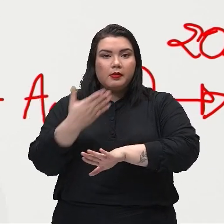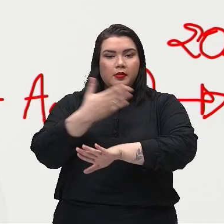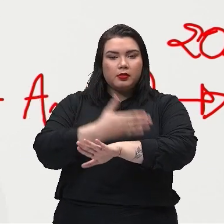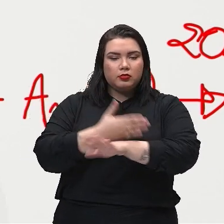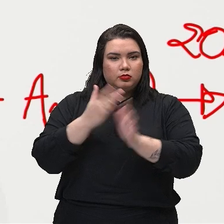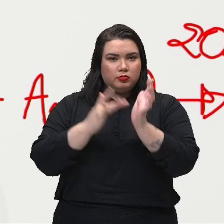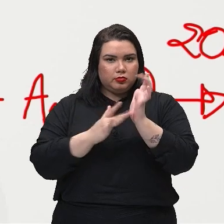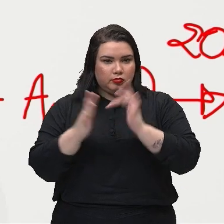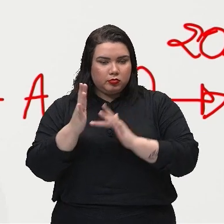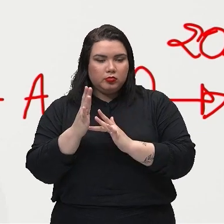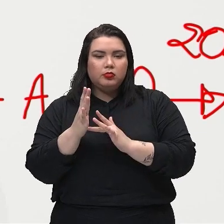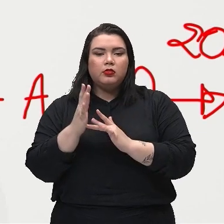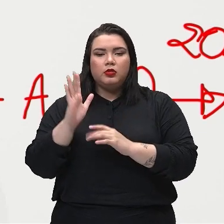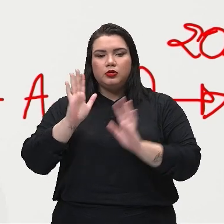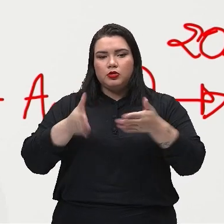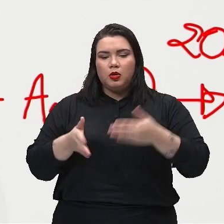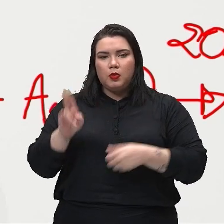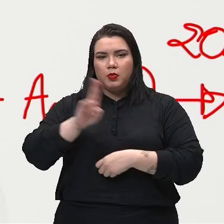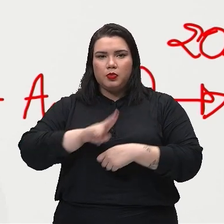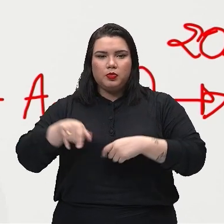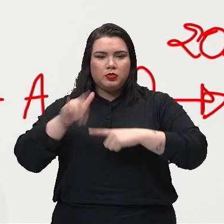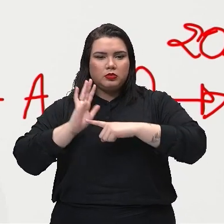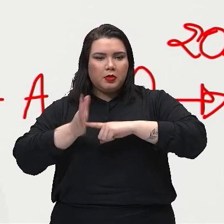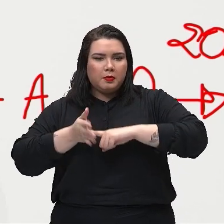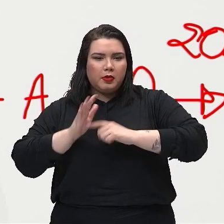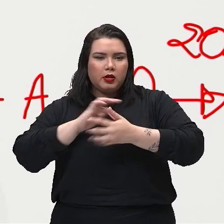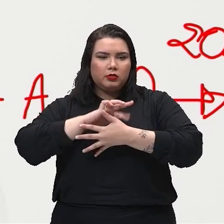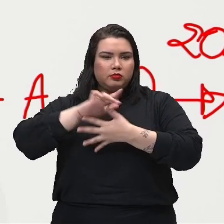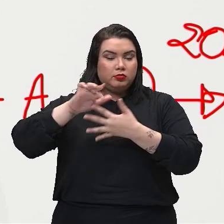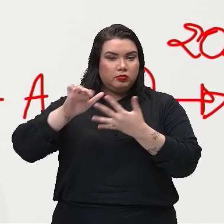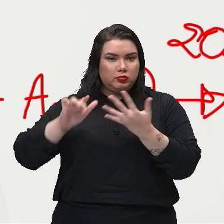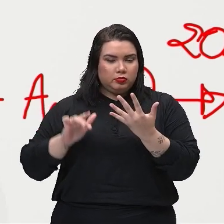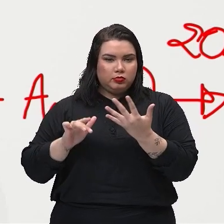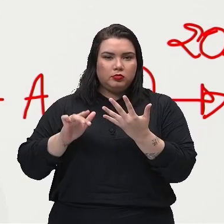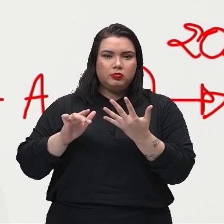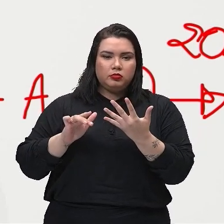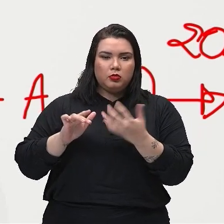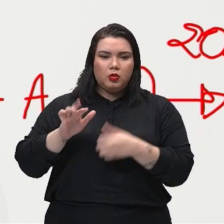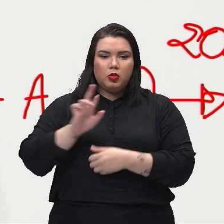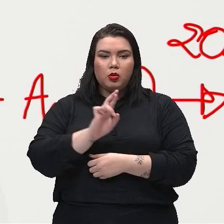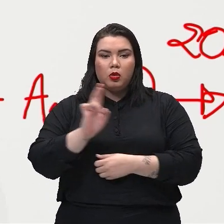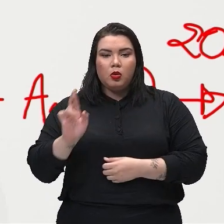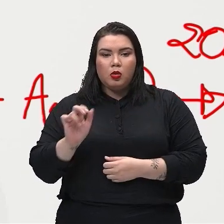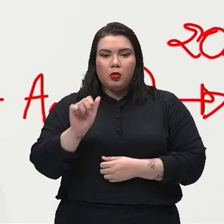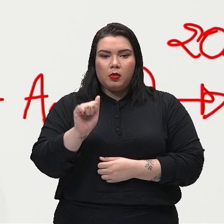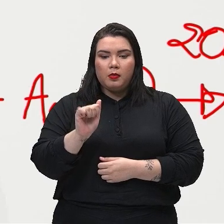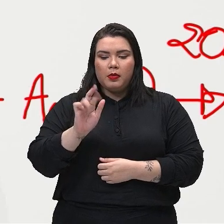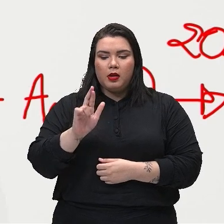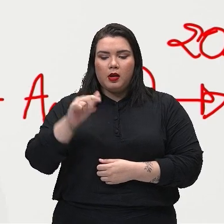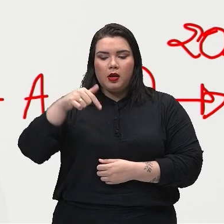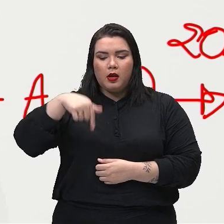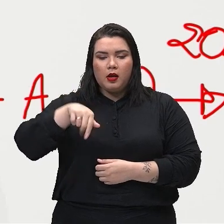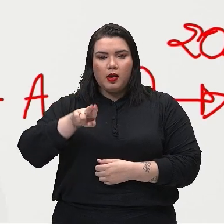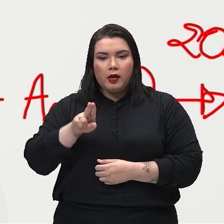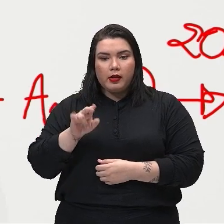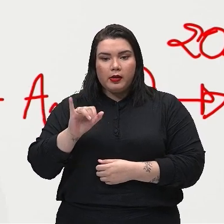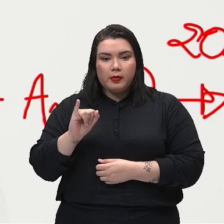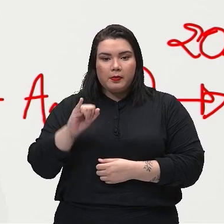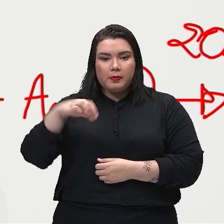tinha-se o uso das máquinas simples, né? Lá pelo Arquimedes, em que ele estudou as máquinas